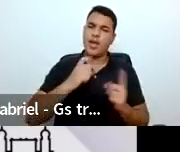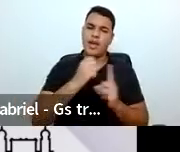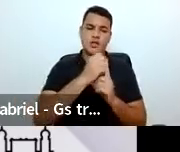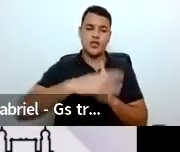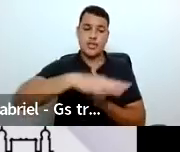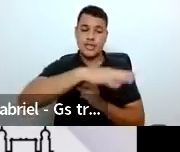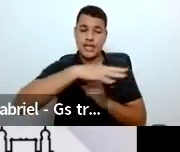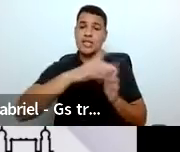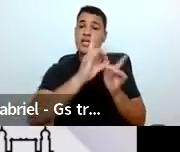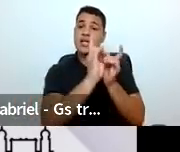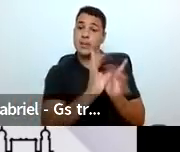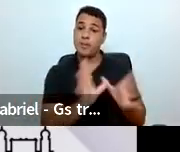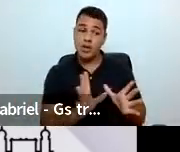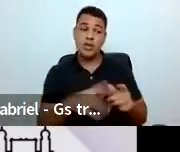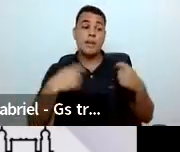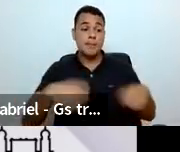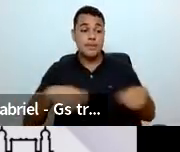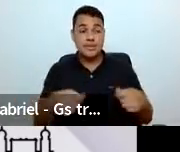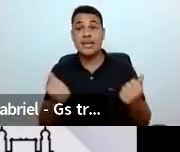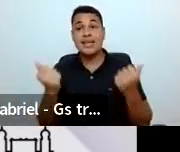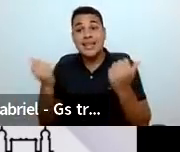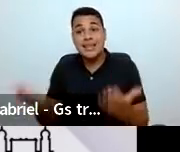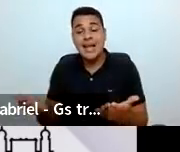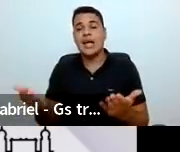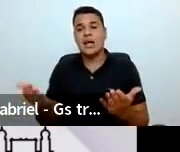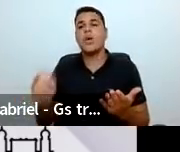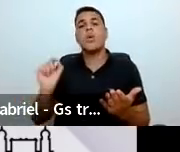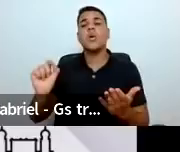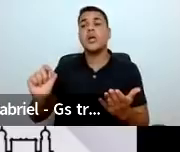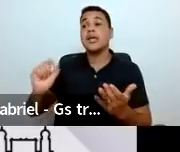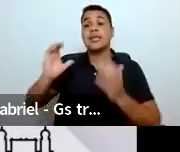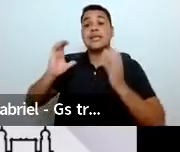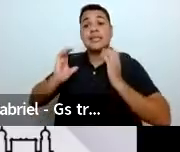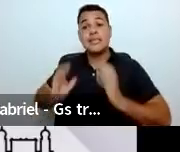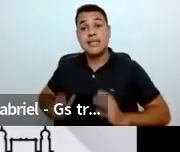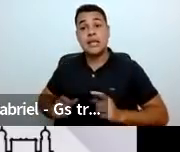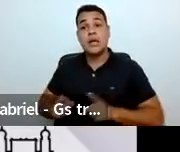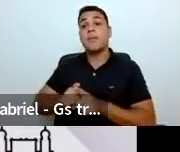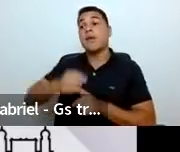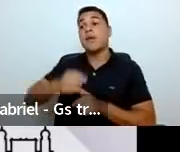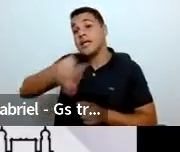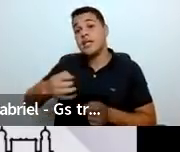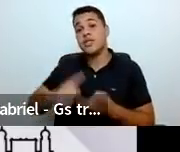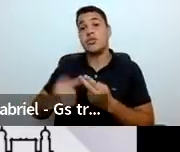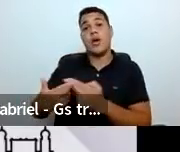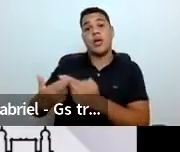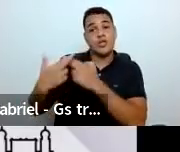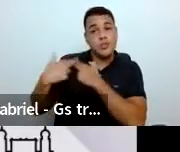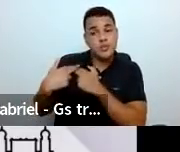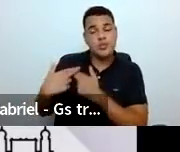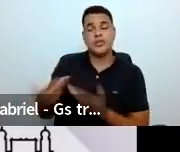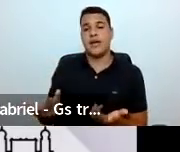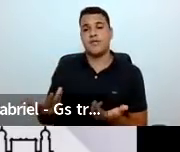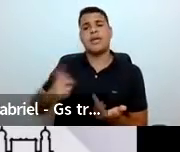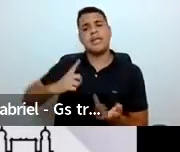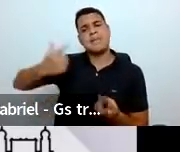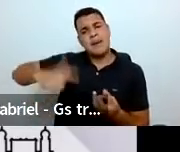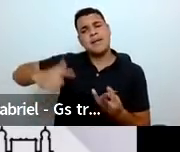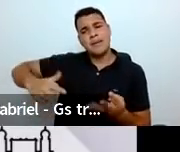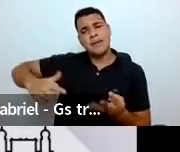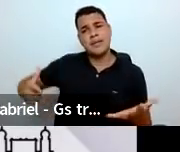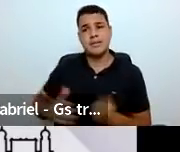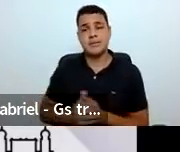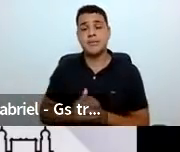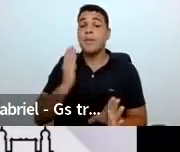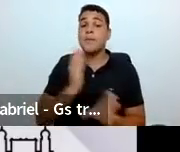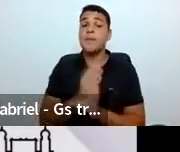deve informar cidadãos ativos, informados, responsáveis, críticos, etc., etc., etc. Porém, um